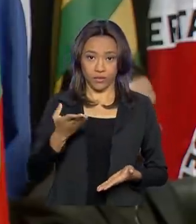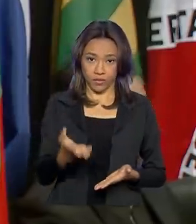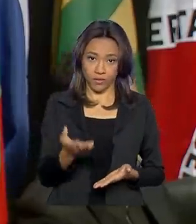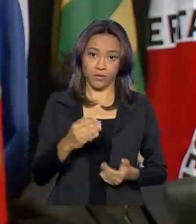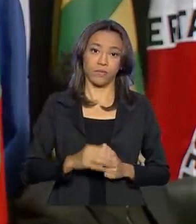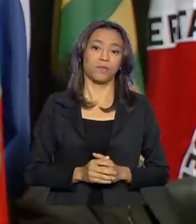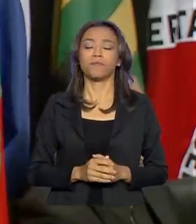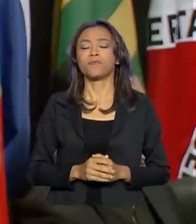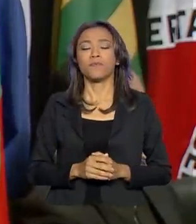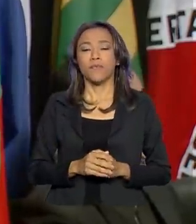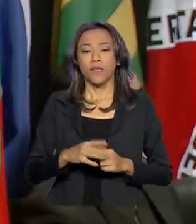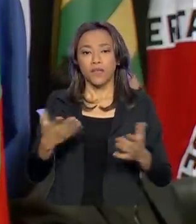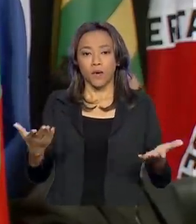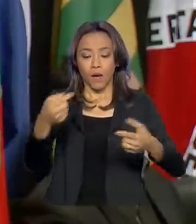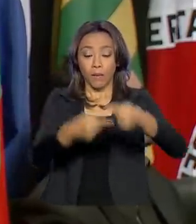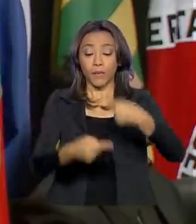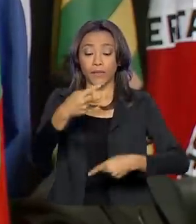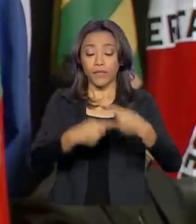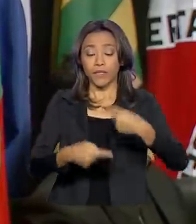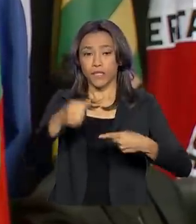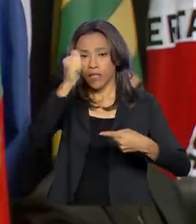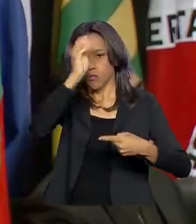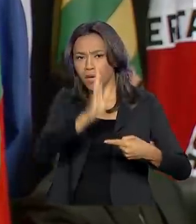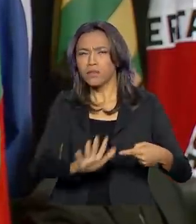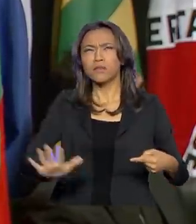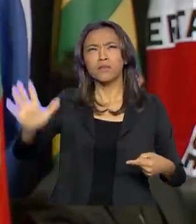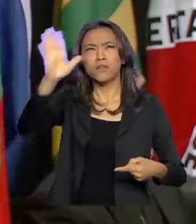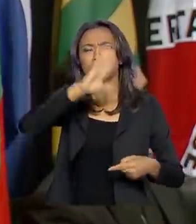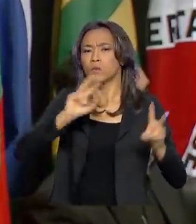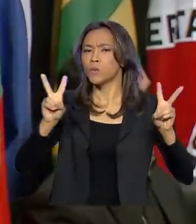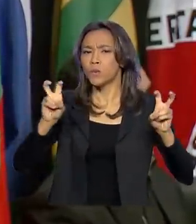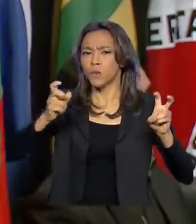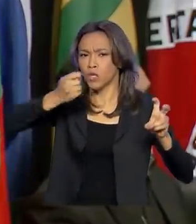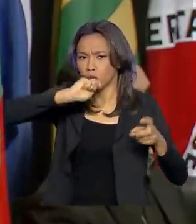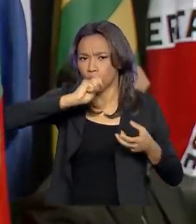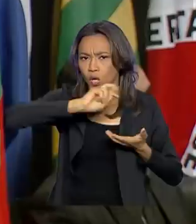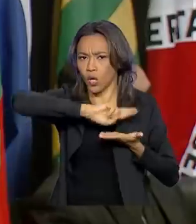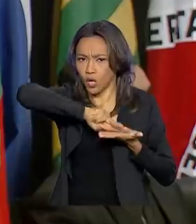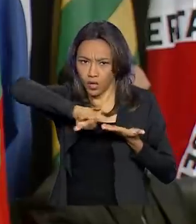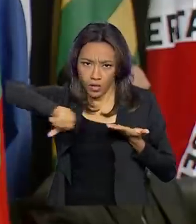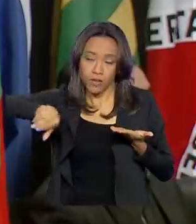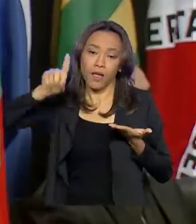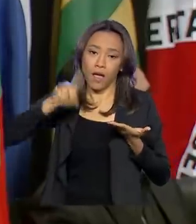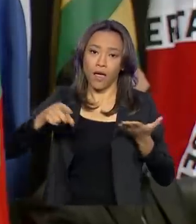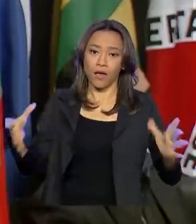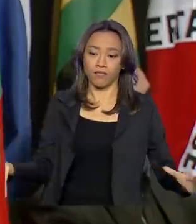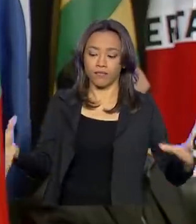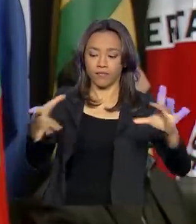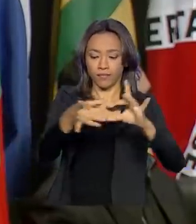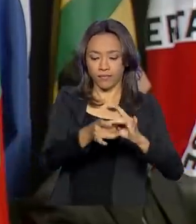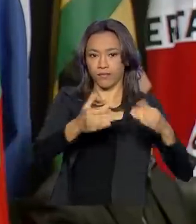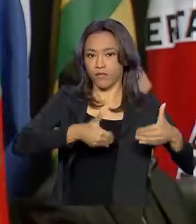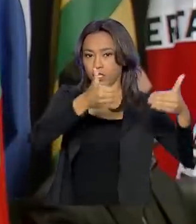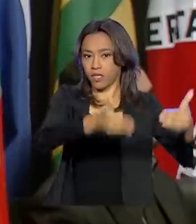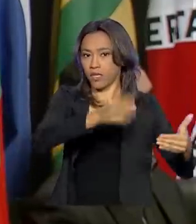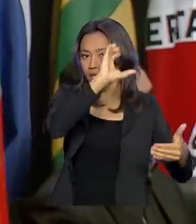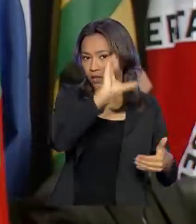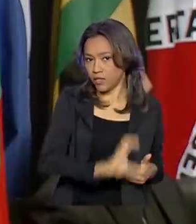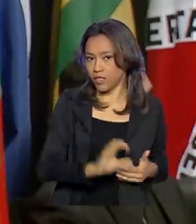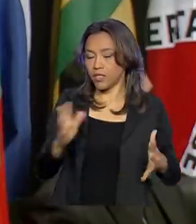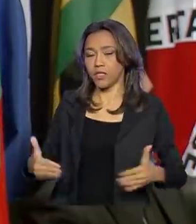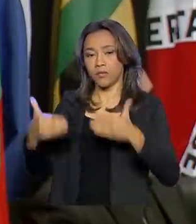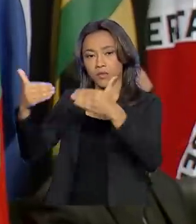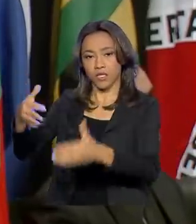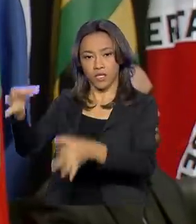Bom, a política nacional sobre drogas, ela é feita conjuntamente entre os ministérios da Cidadania, da Justiça e